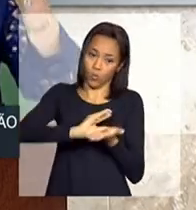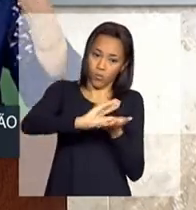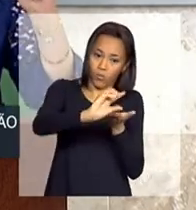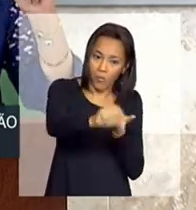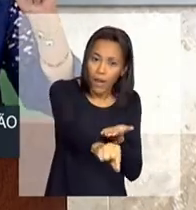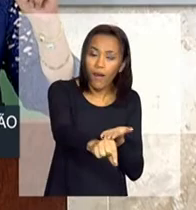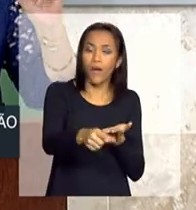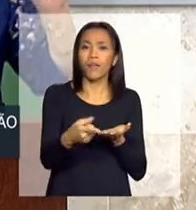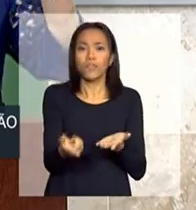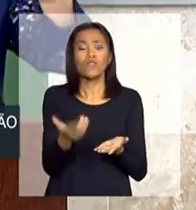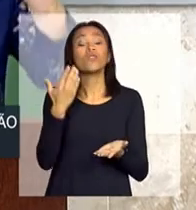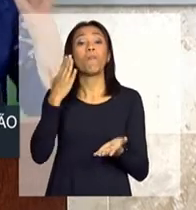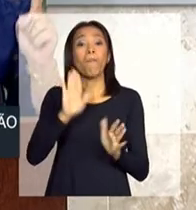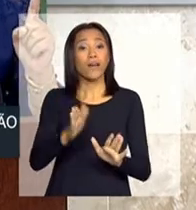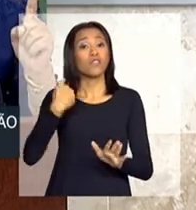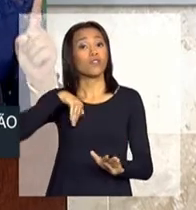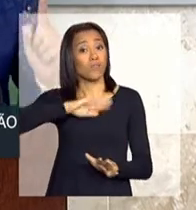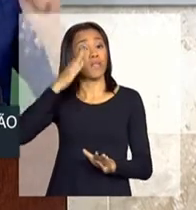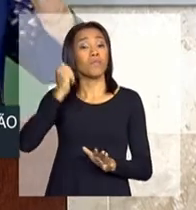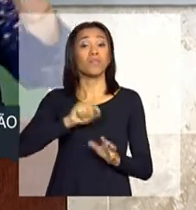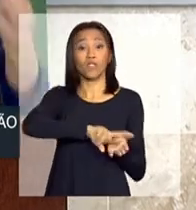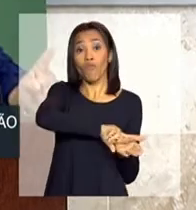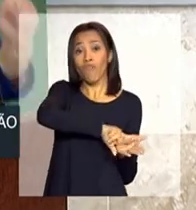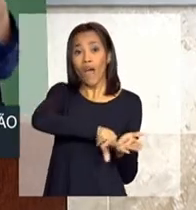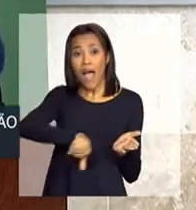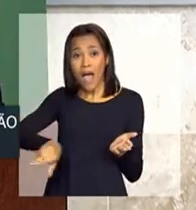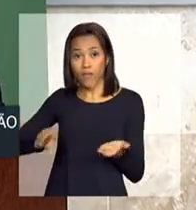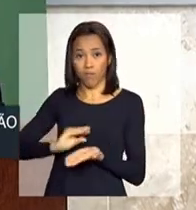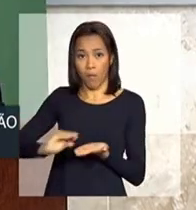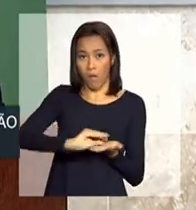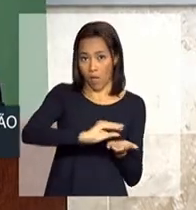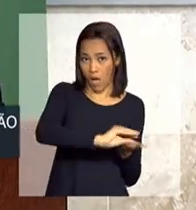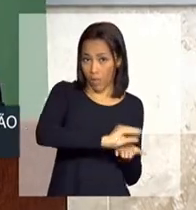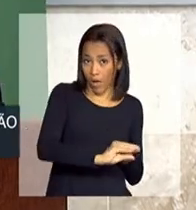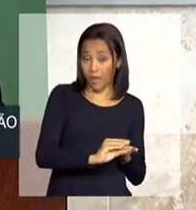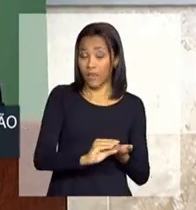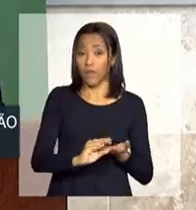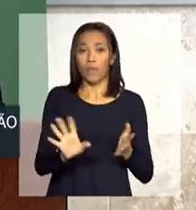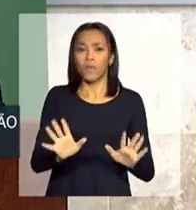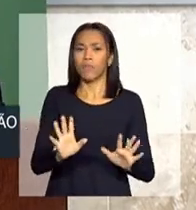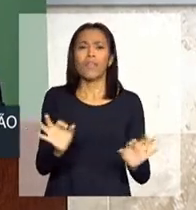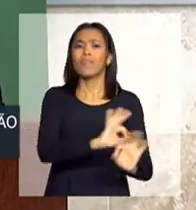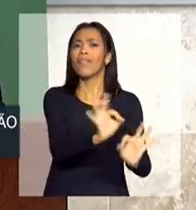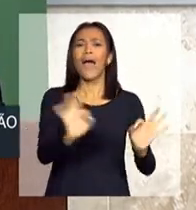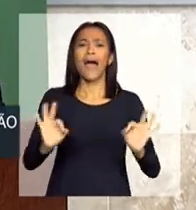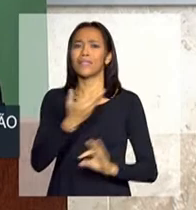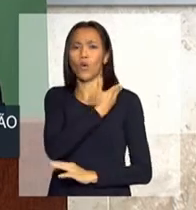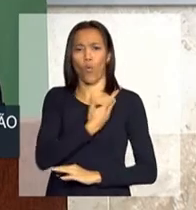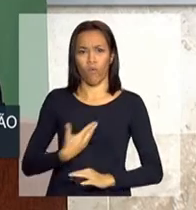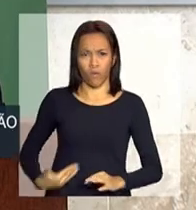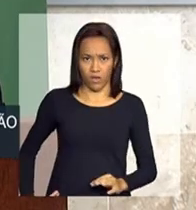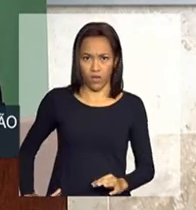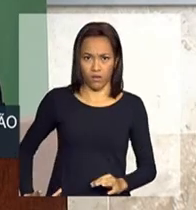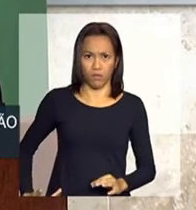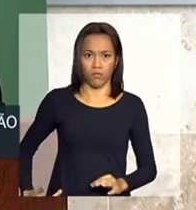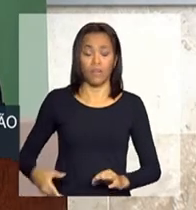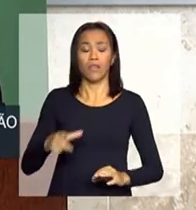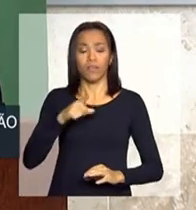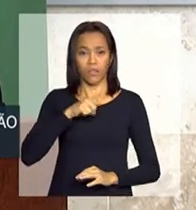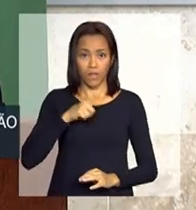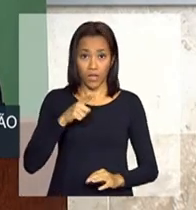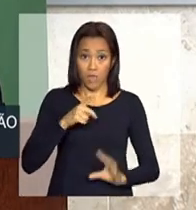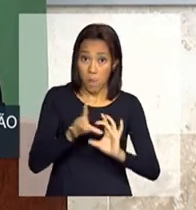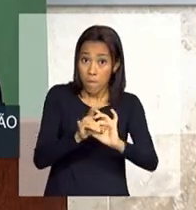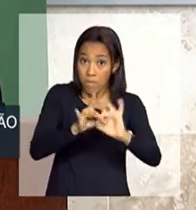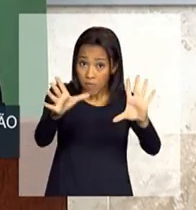conjunto de recursos. Nenhuma agência do governo tem autorização, a partir de